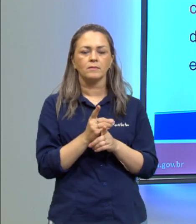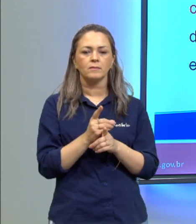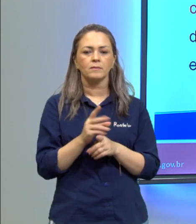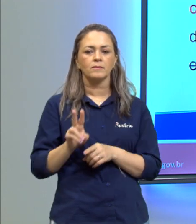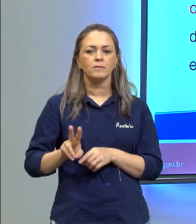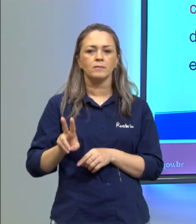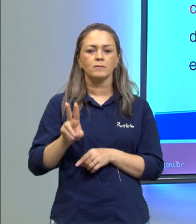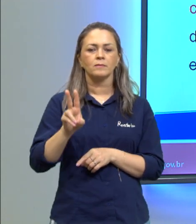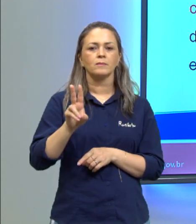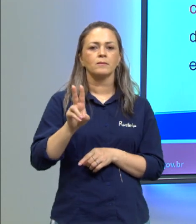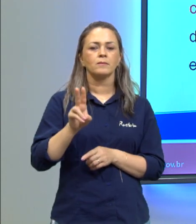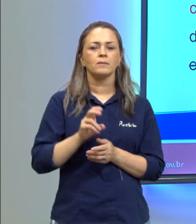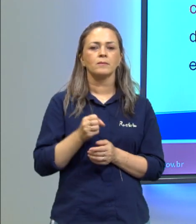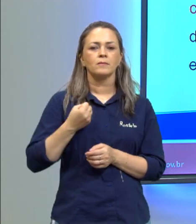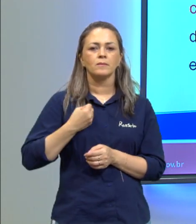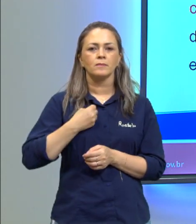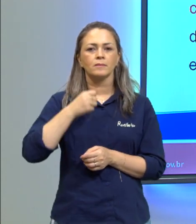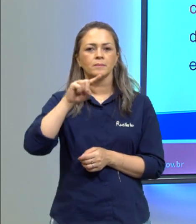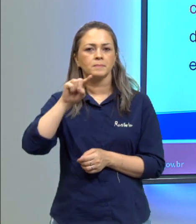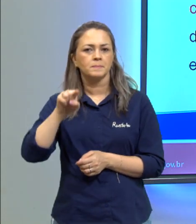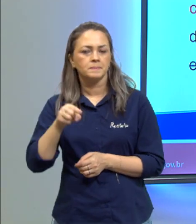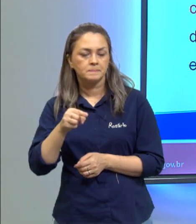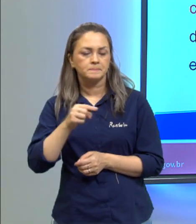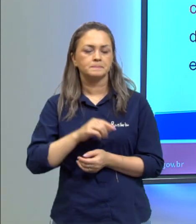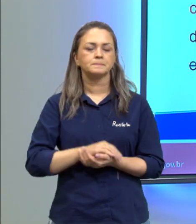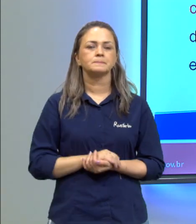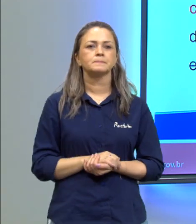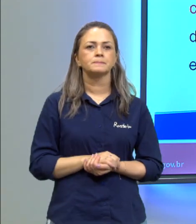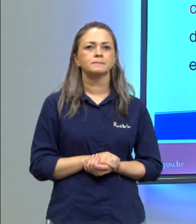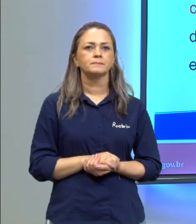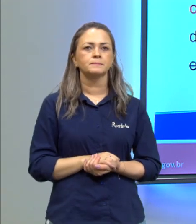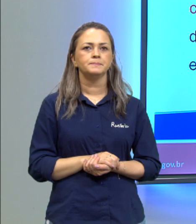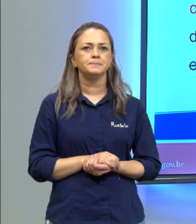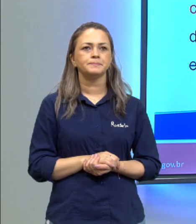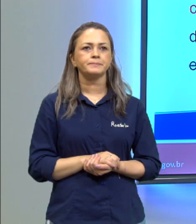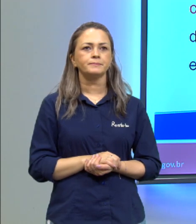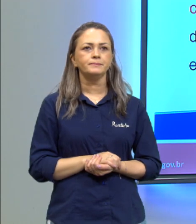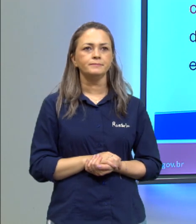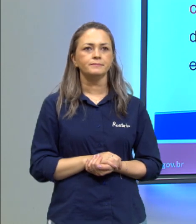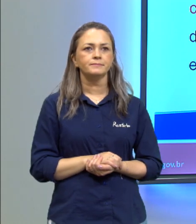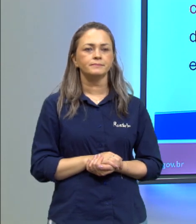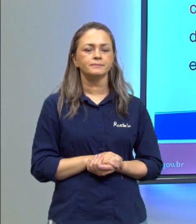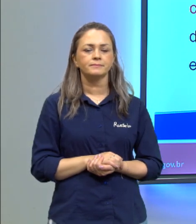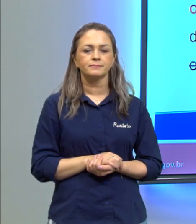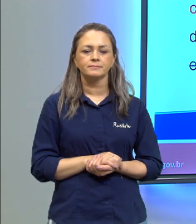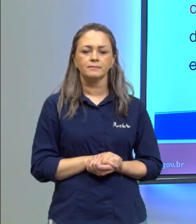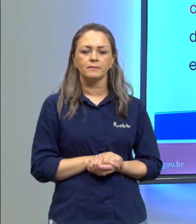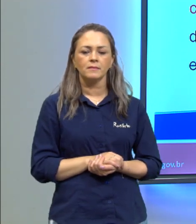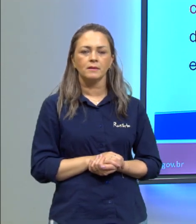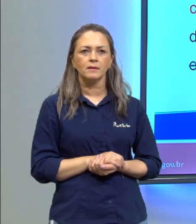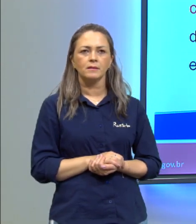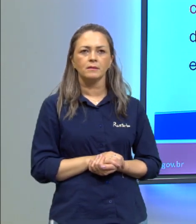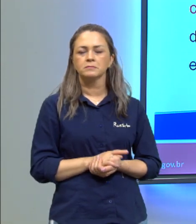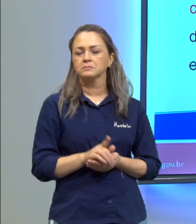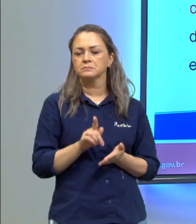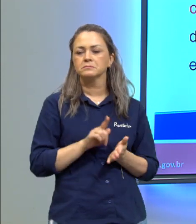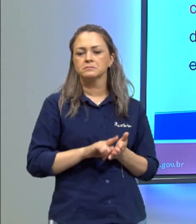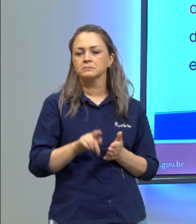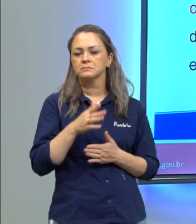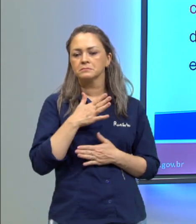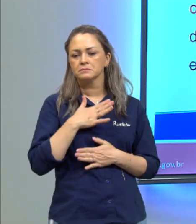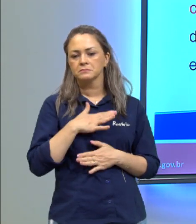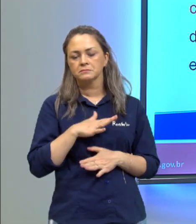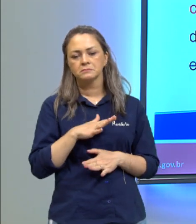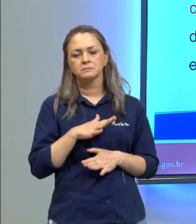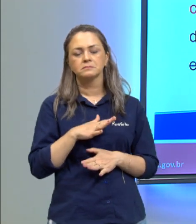em decimal. Certo? Então, tranquila, né? Uma questão, não é uma